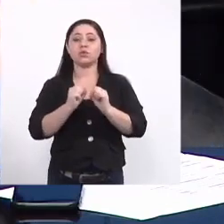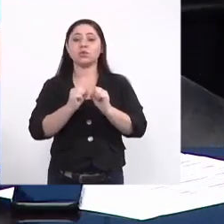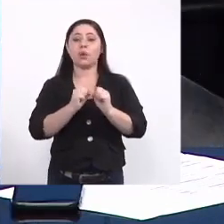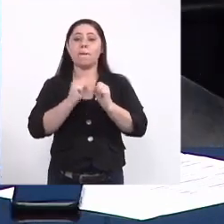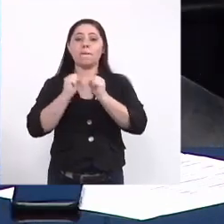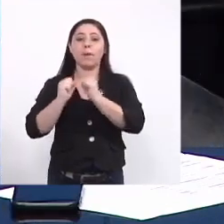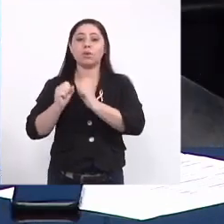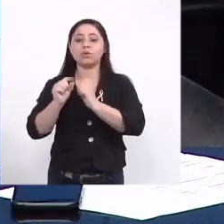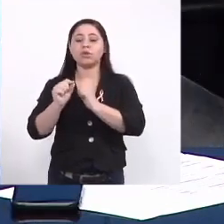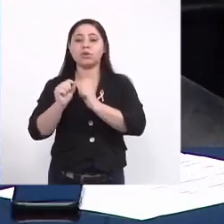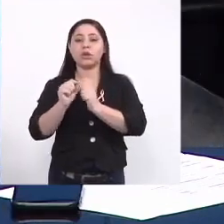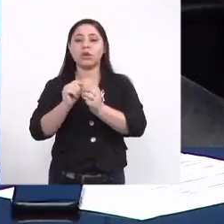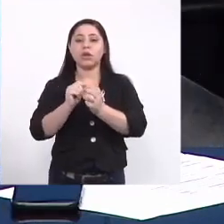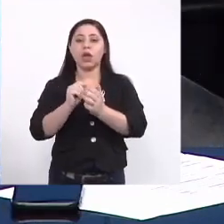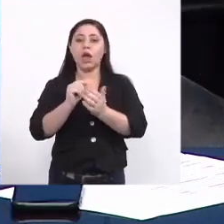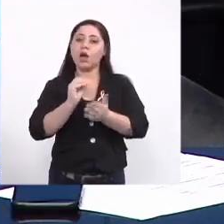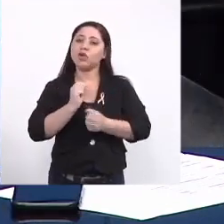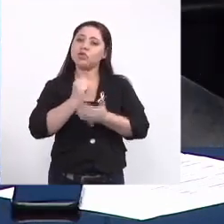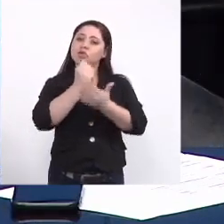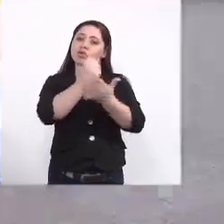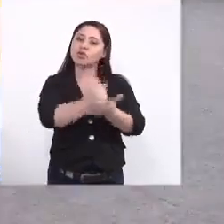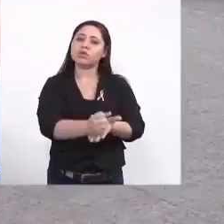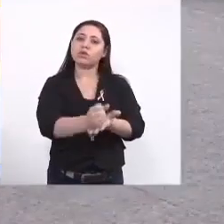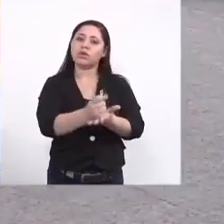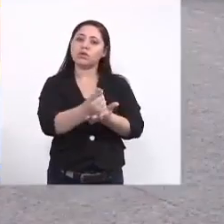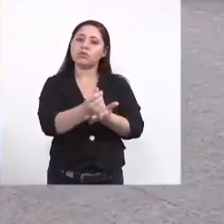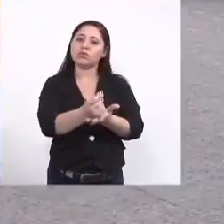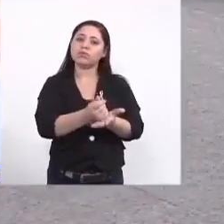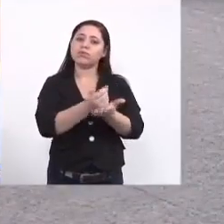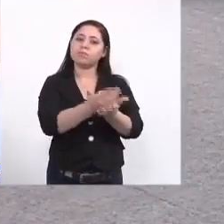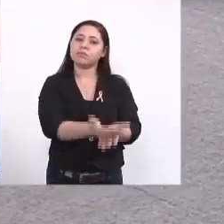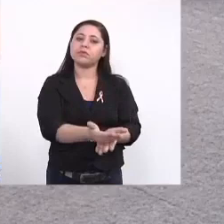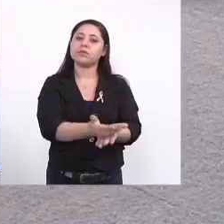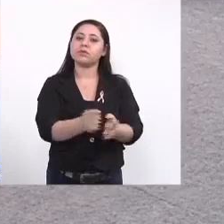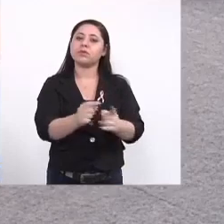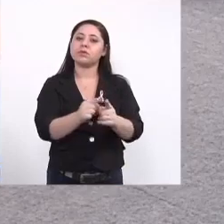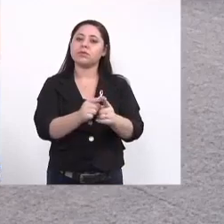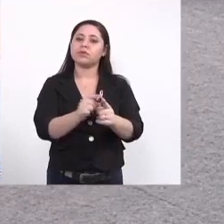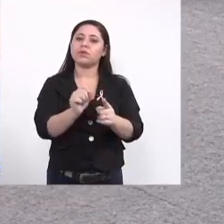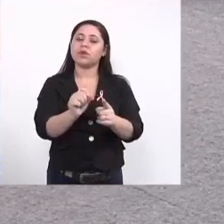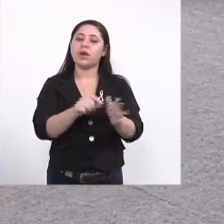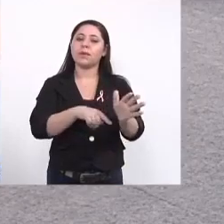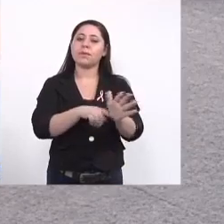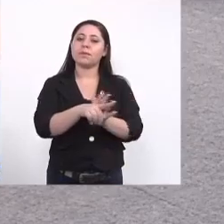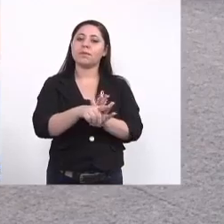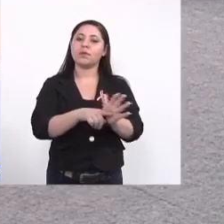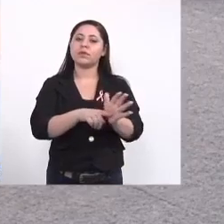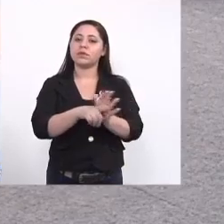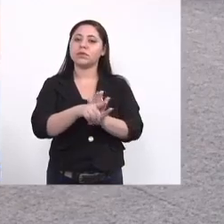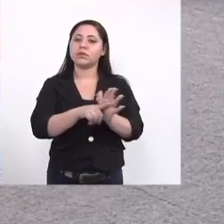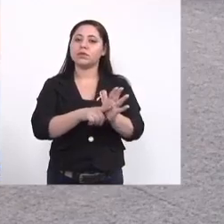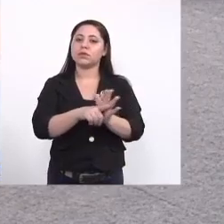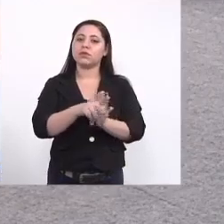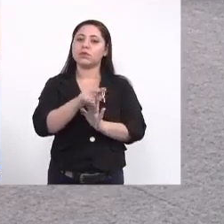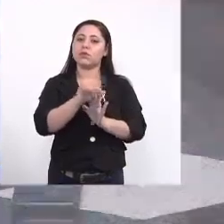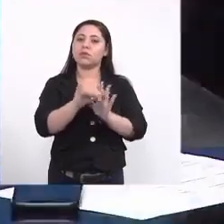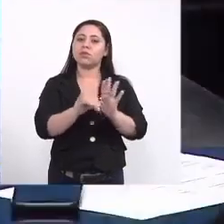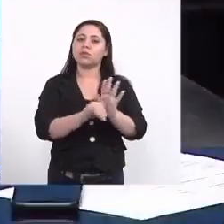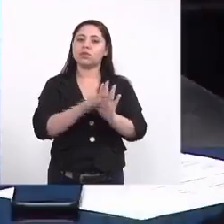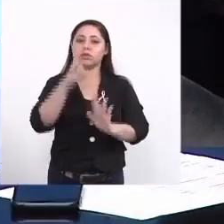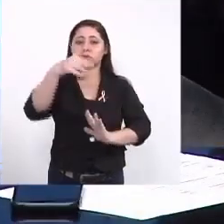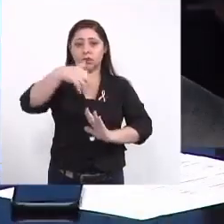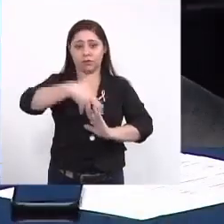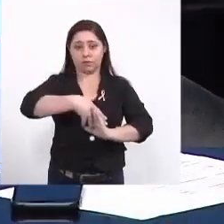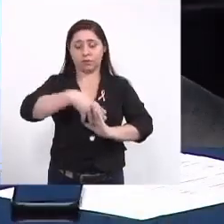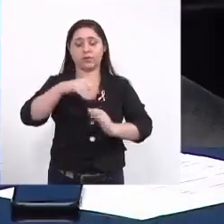tá cofinanciando também essa questão da desse projeto da